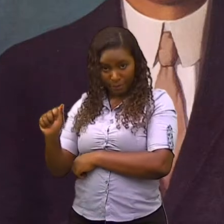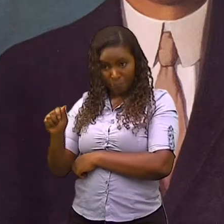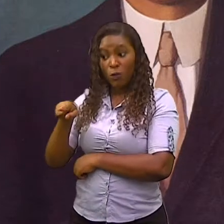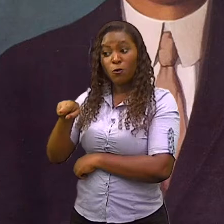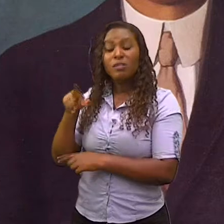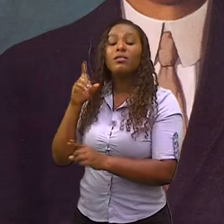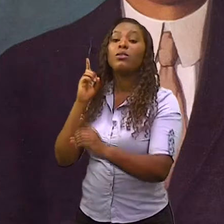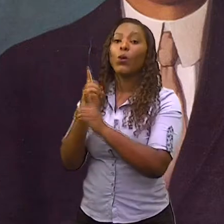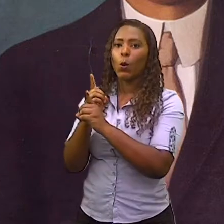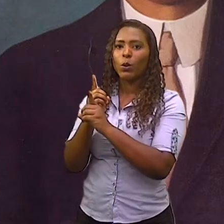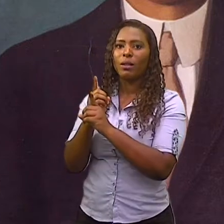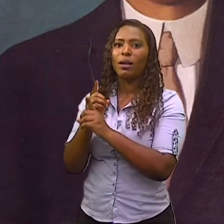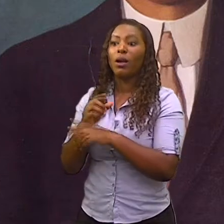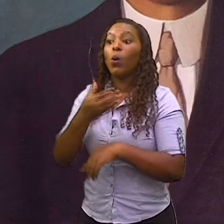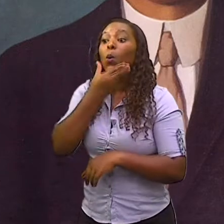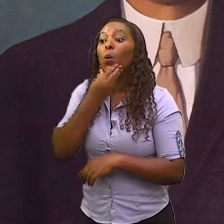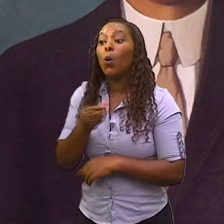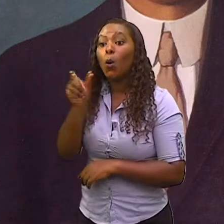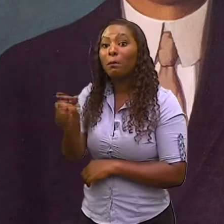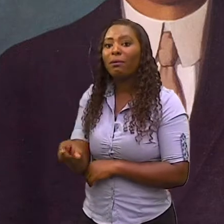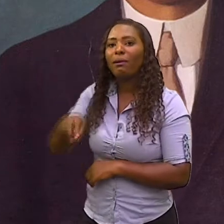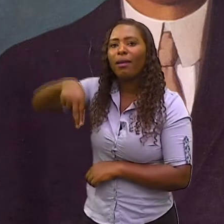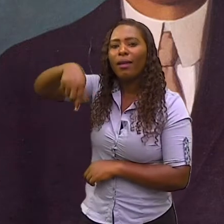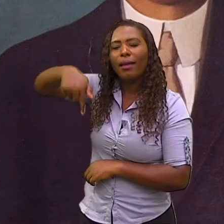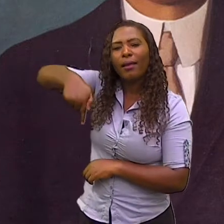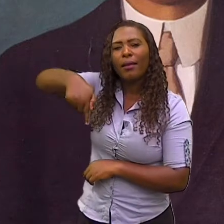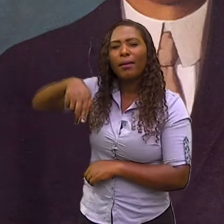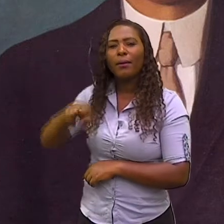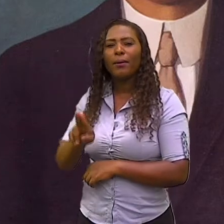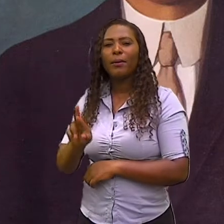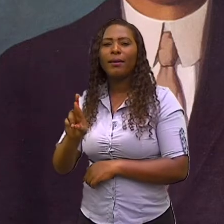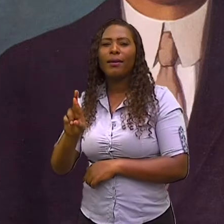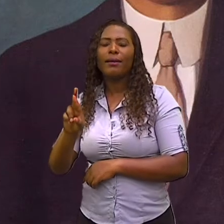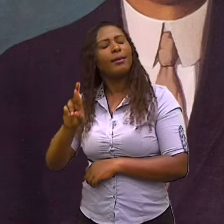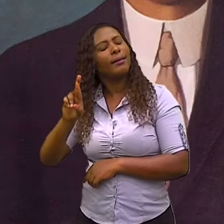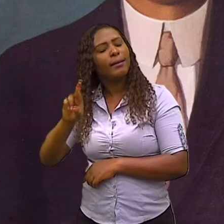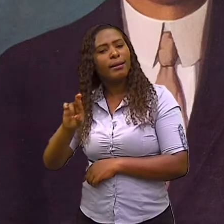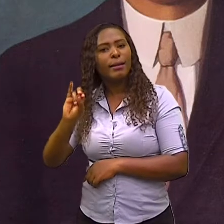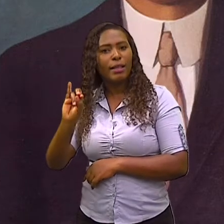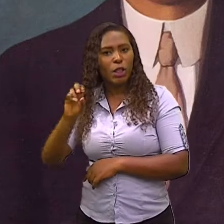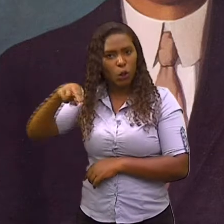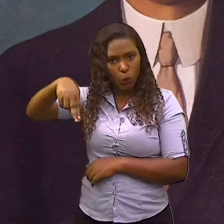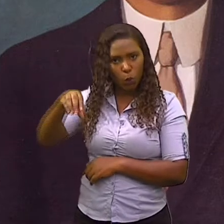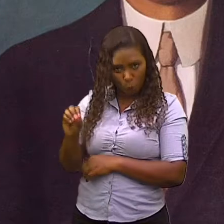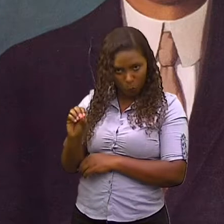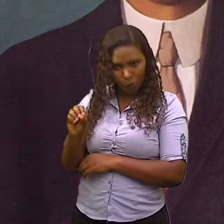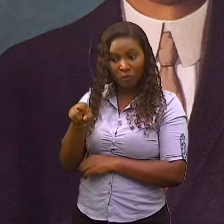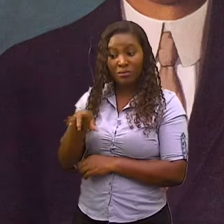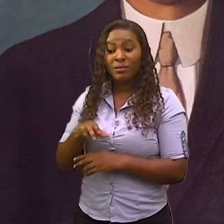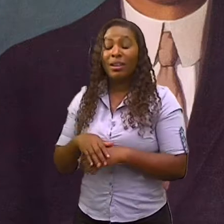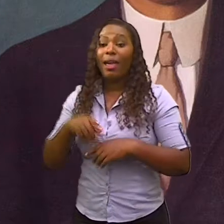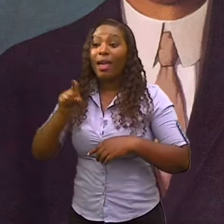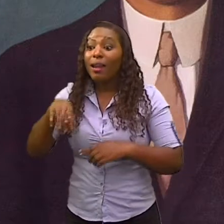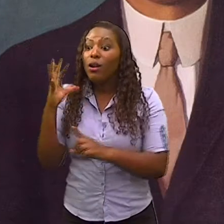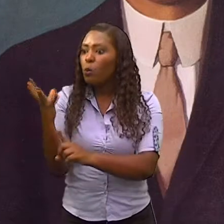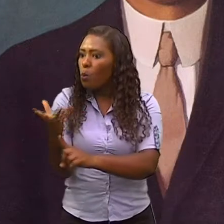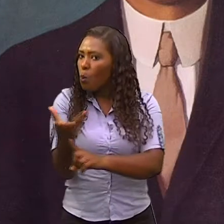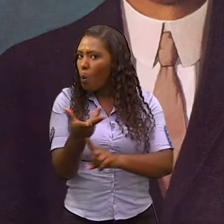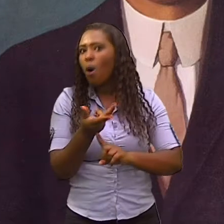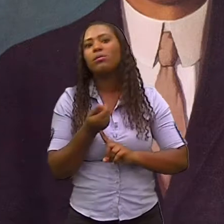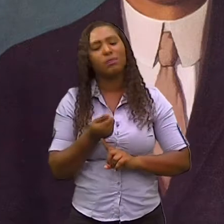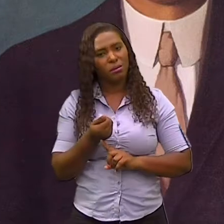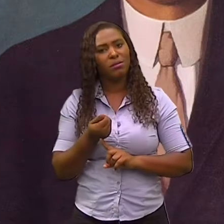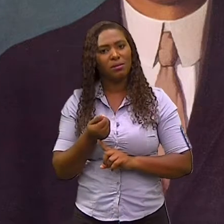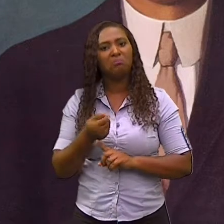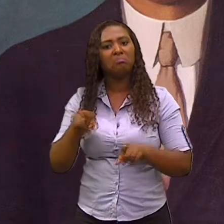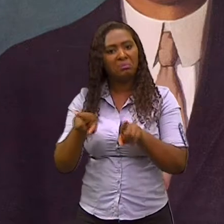surrealismo, ele foi um movimento artístico, foi e ainda é, um movimento literário surgido primeiramente em Paris, nos anos